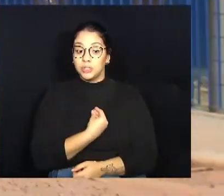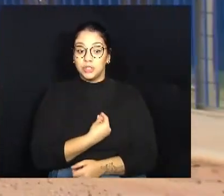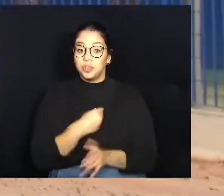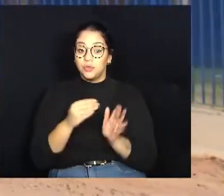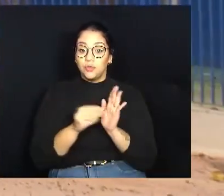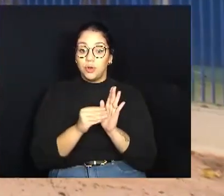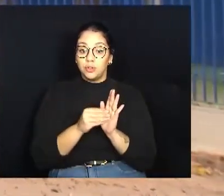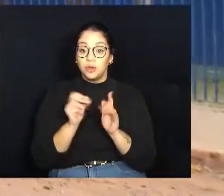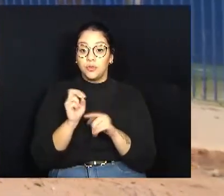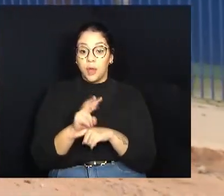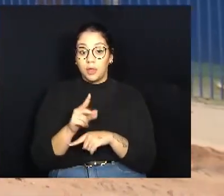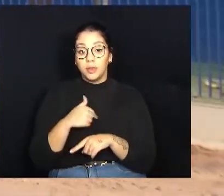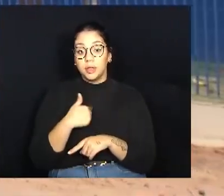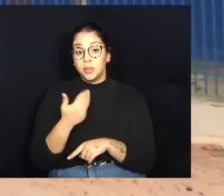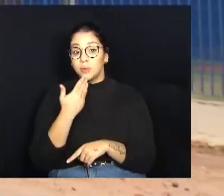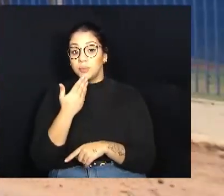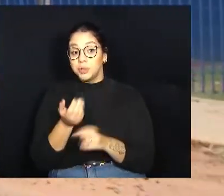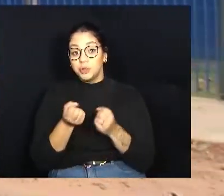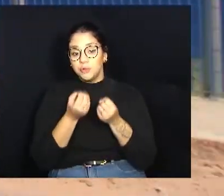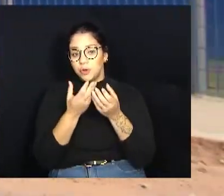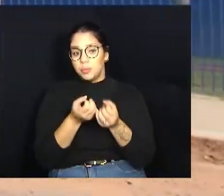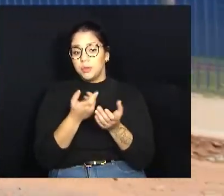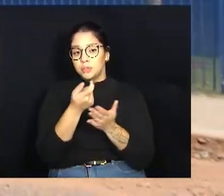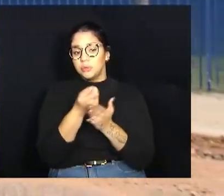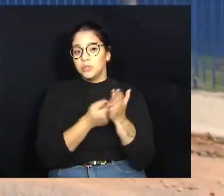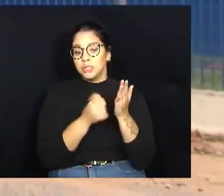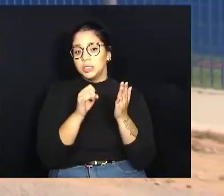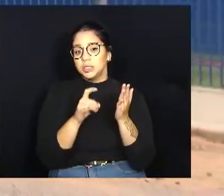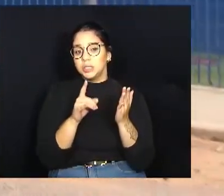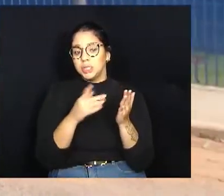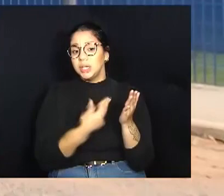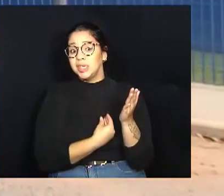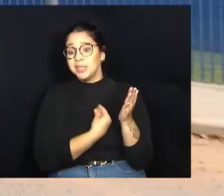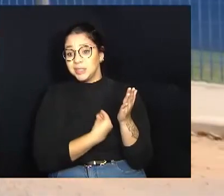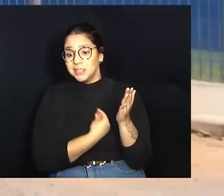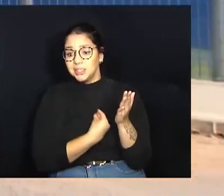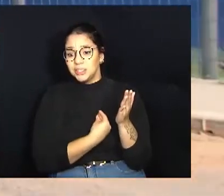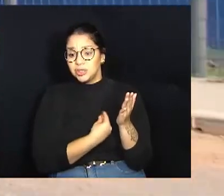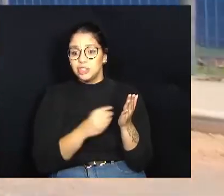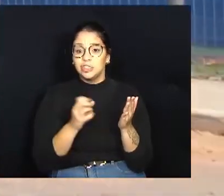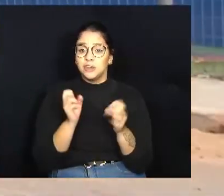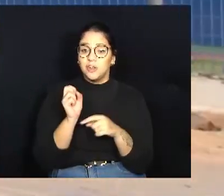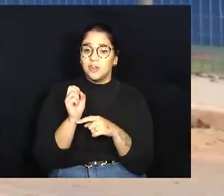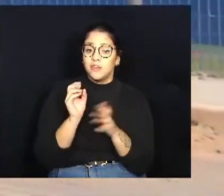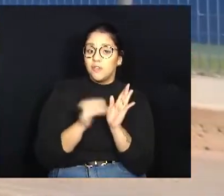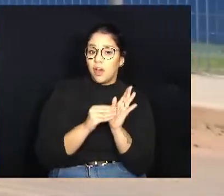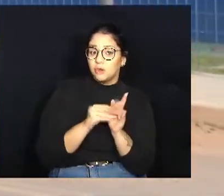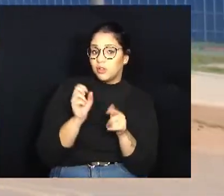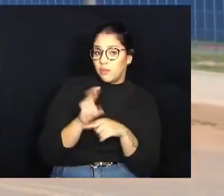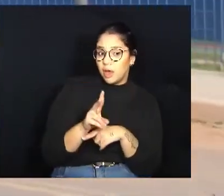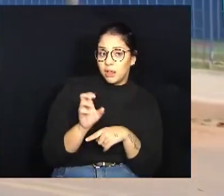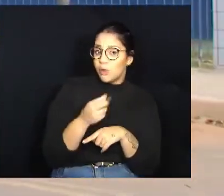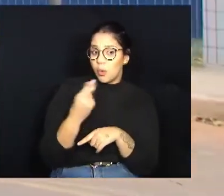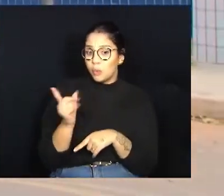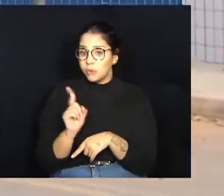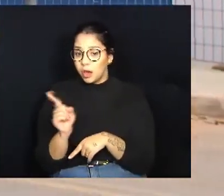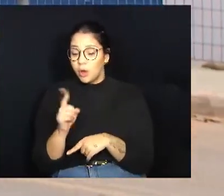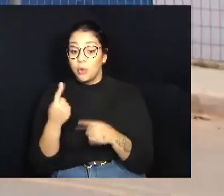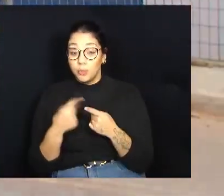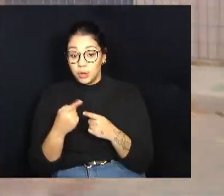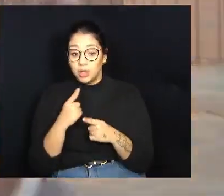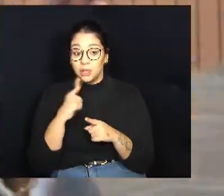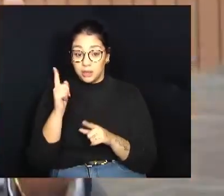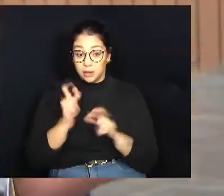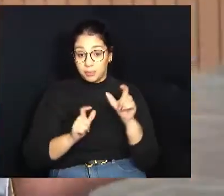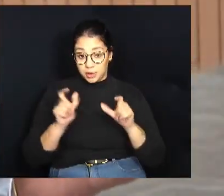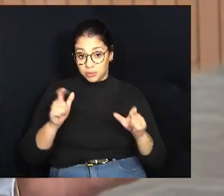Então, eu fiz um requerimento para realmente saber se existe esse déficit ou não existe esse déficit. Porque aqui nós temos pessoas aqui